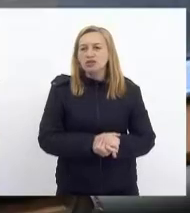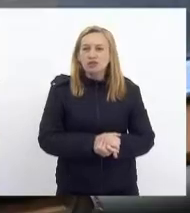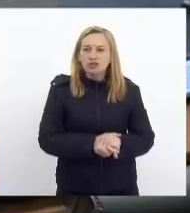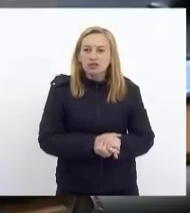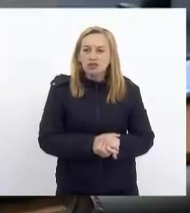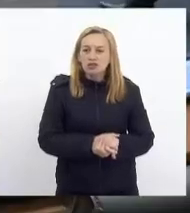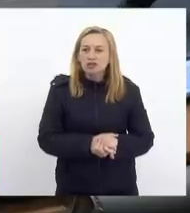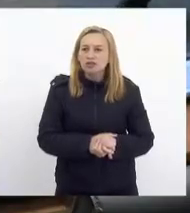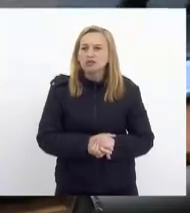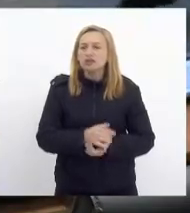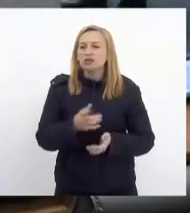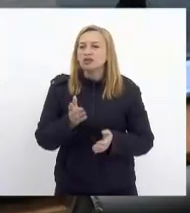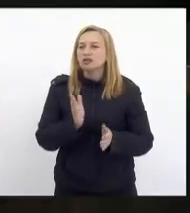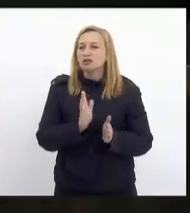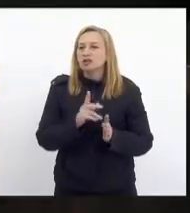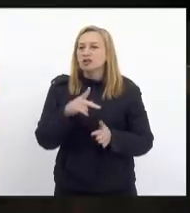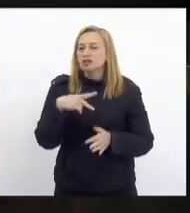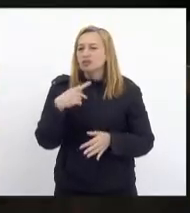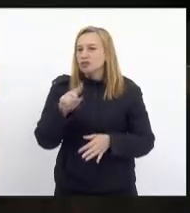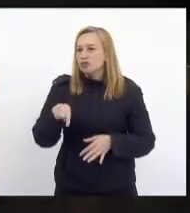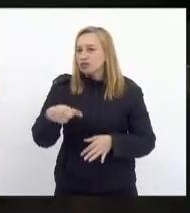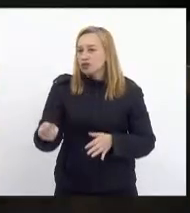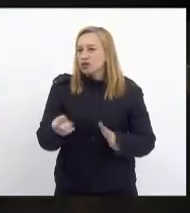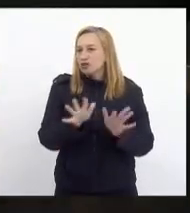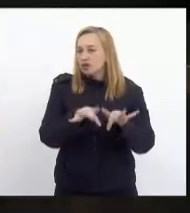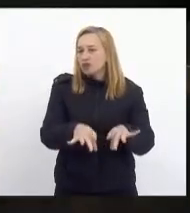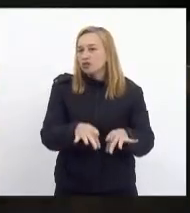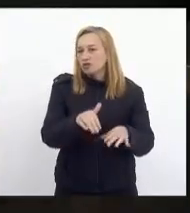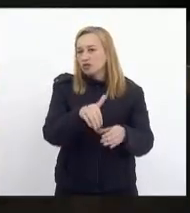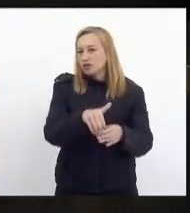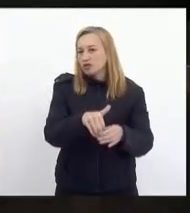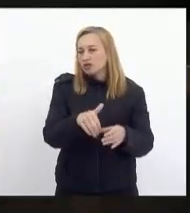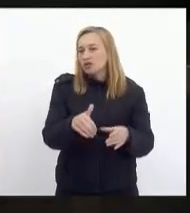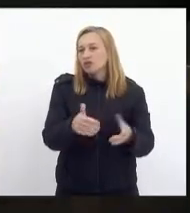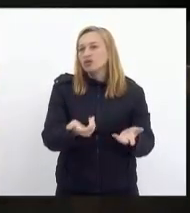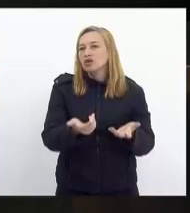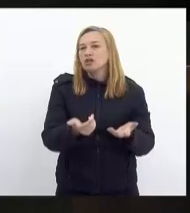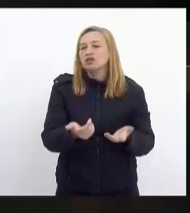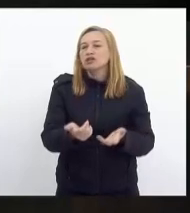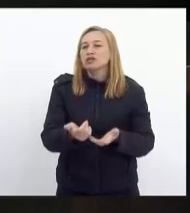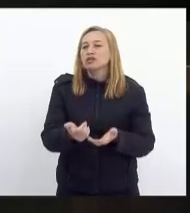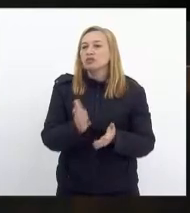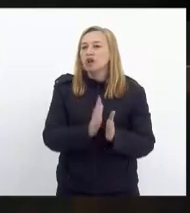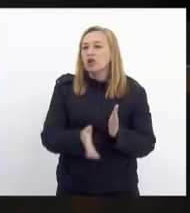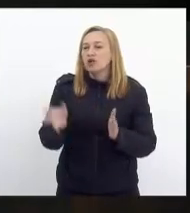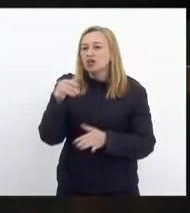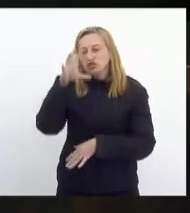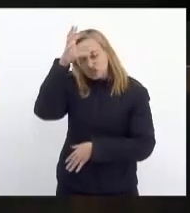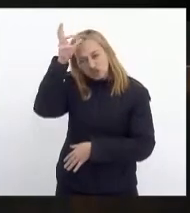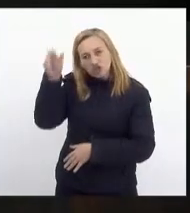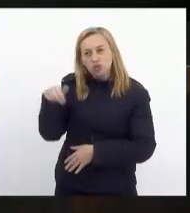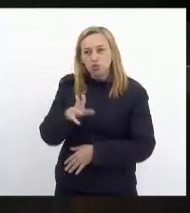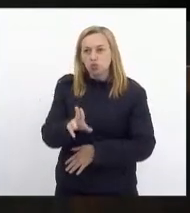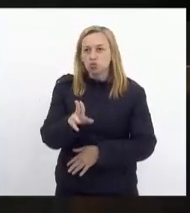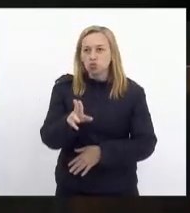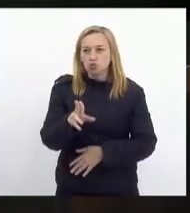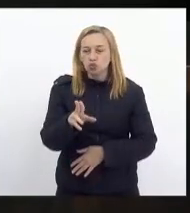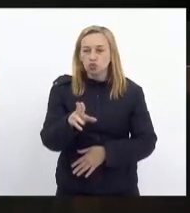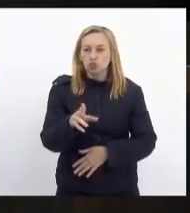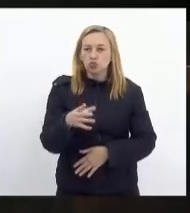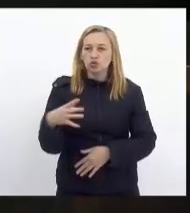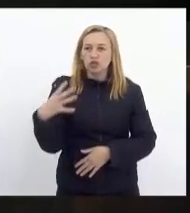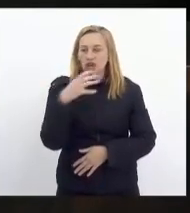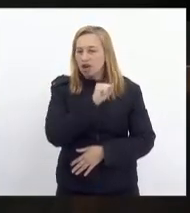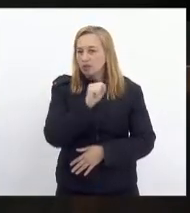declaração ao final. Ao final, declaração Carlos Mink. Pela Ordem, Tia Ju. Pela Ordem, muito